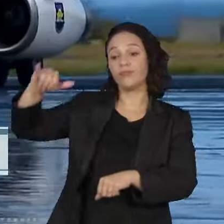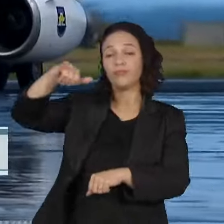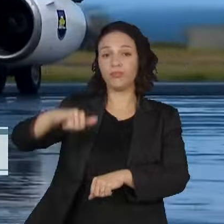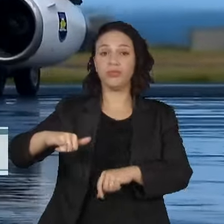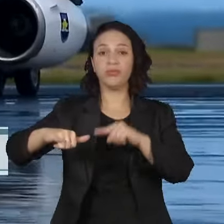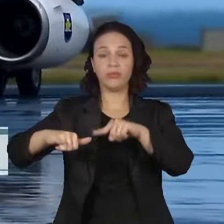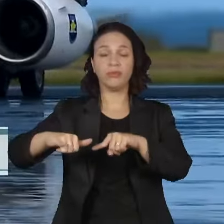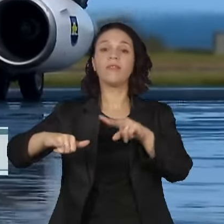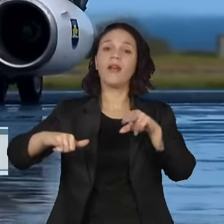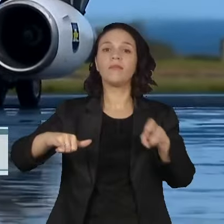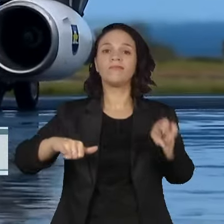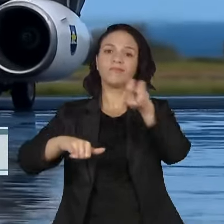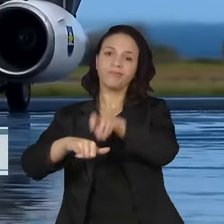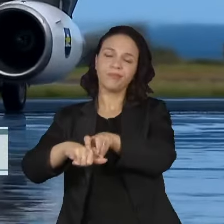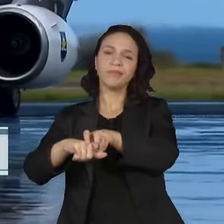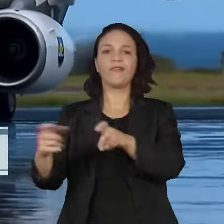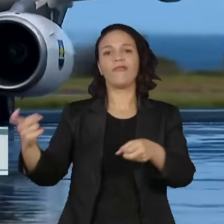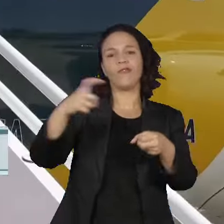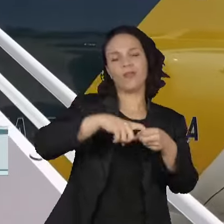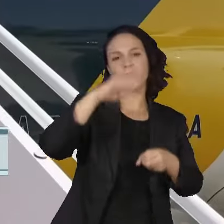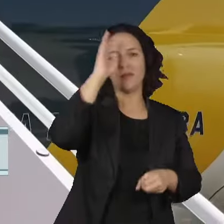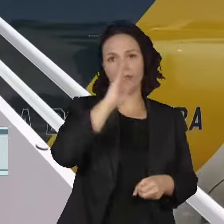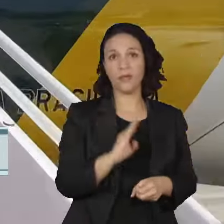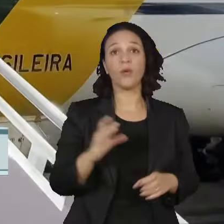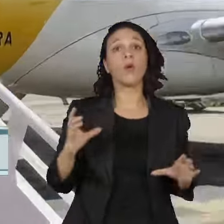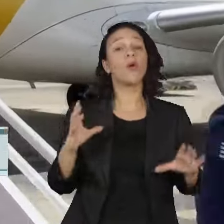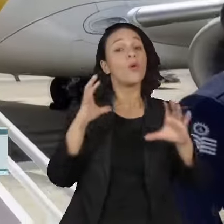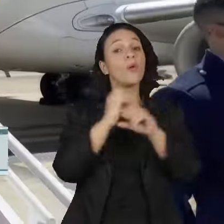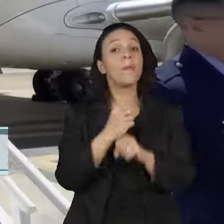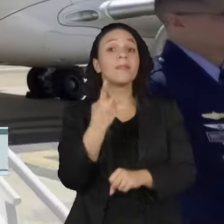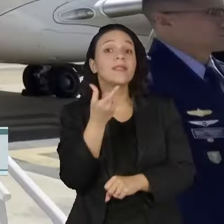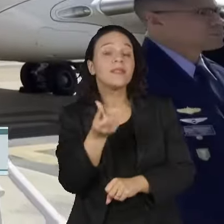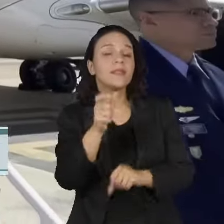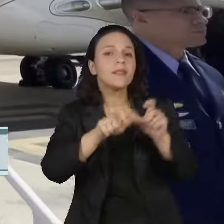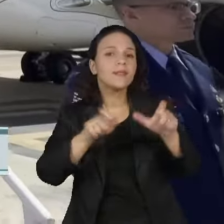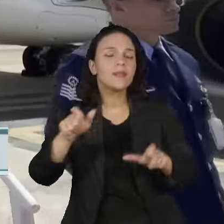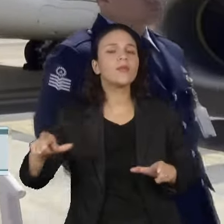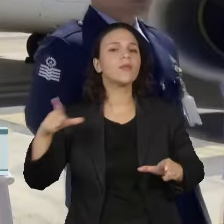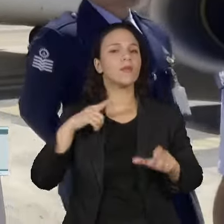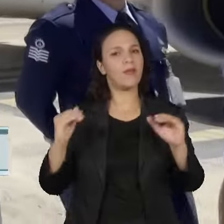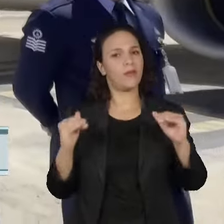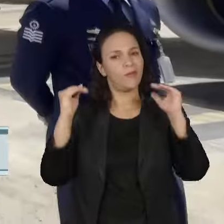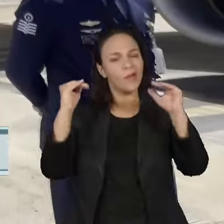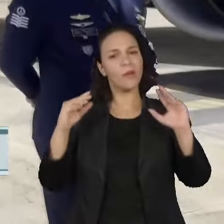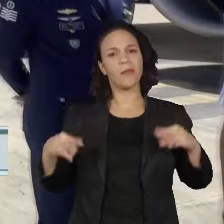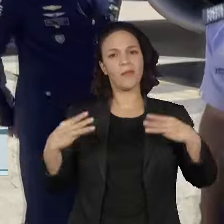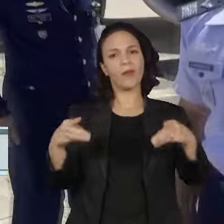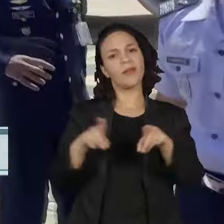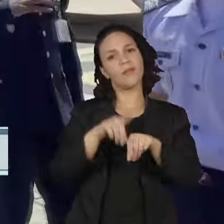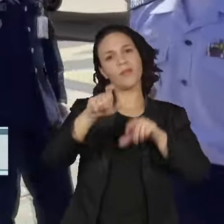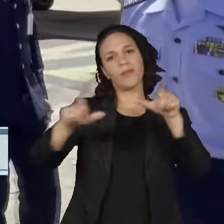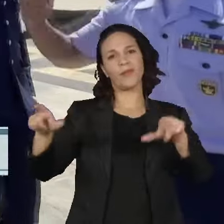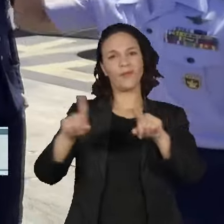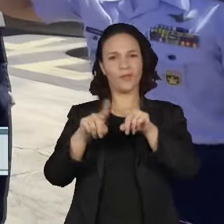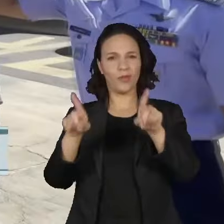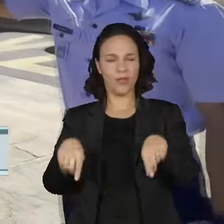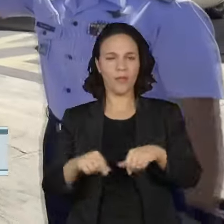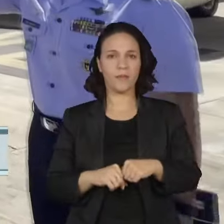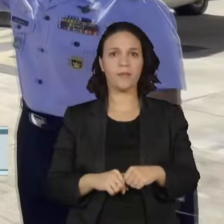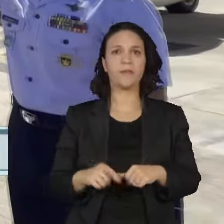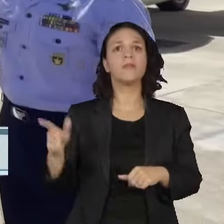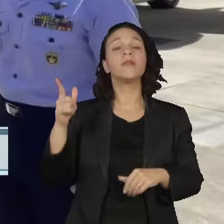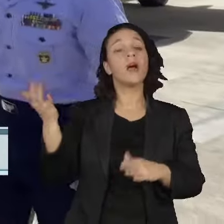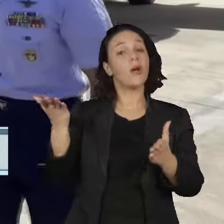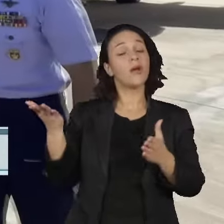para embarcar de volta ao Brasil. 16 pessoas estavam a bordo, entre autoridades, ministros e a tripulação. O avião reserva